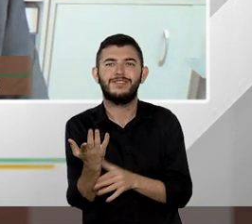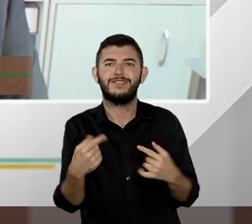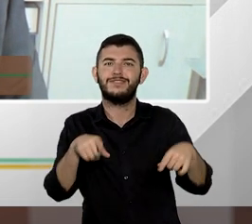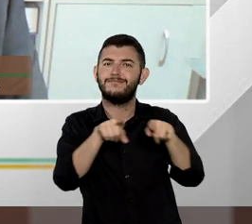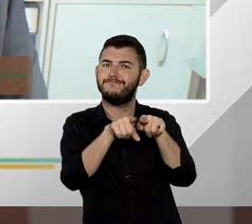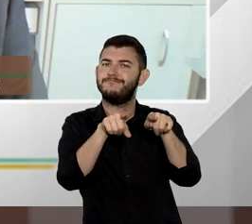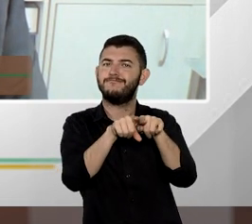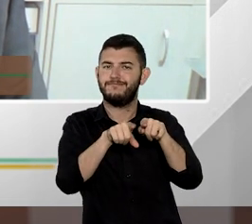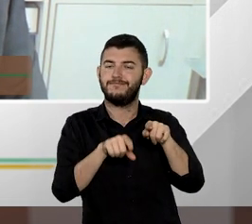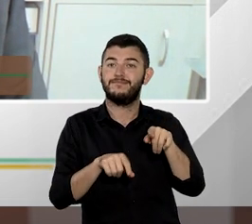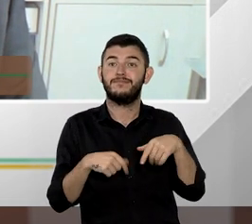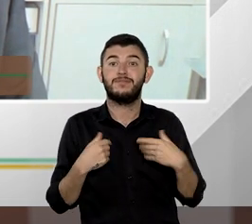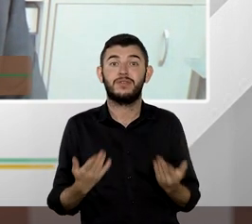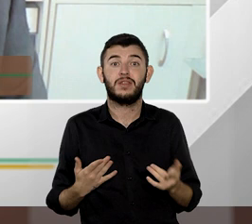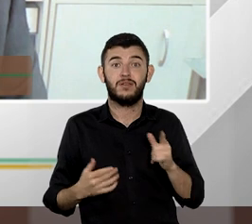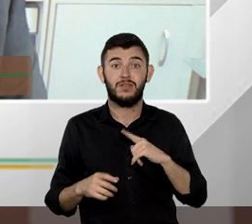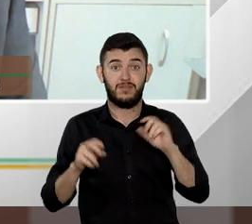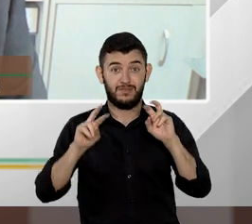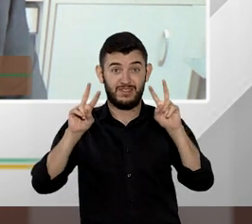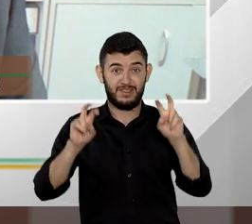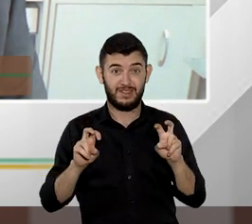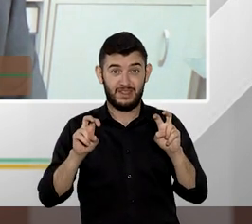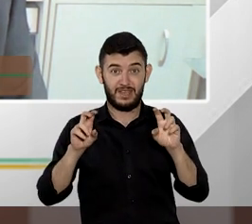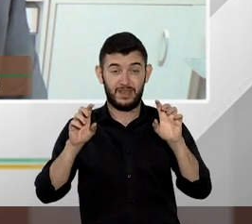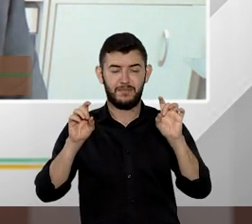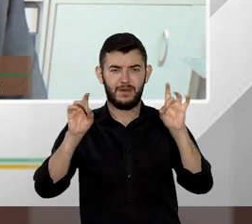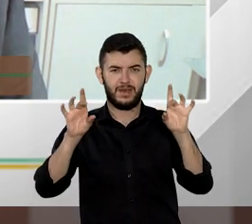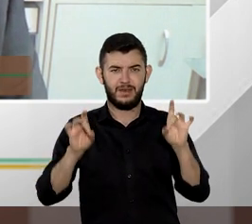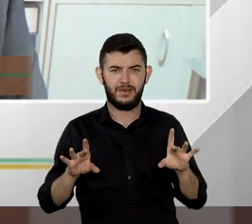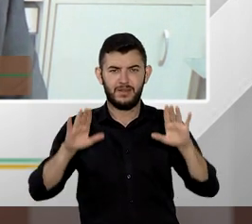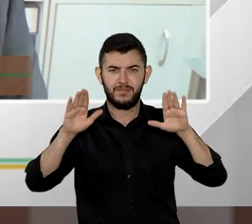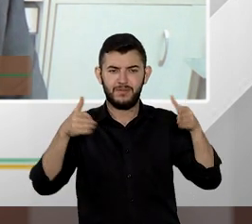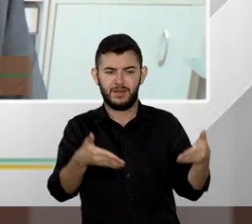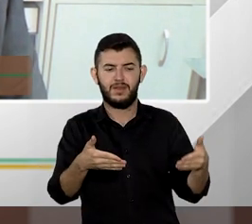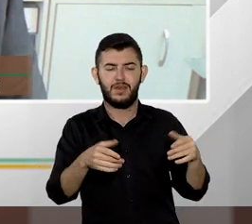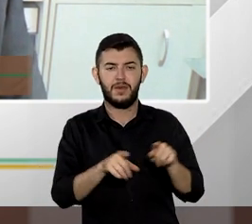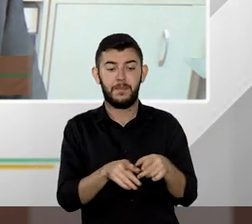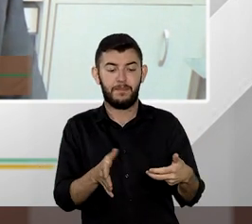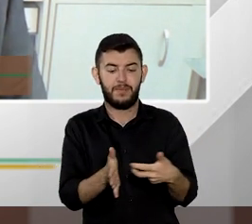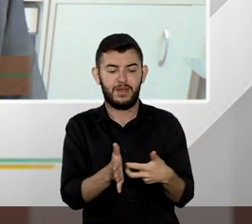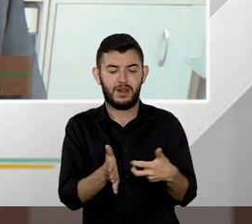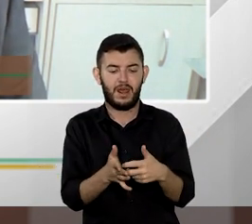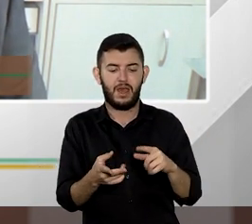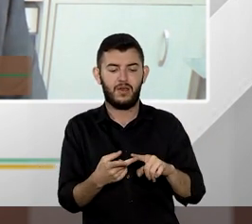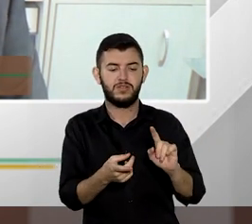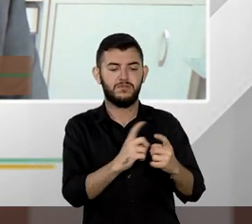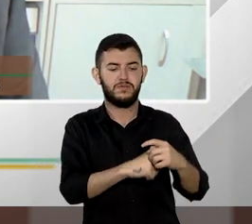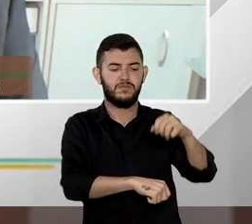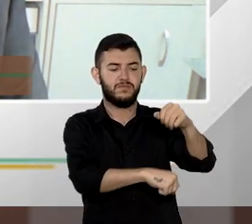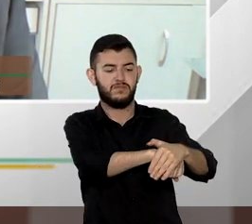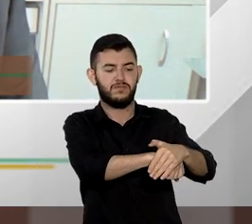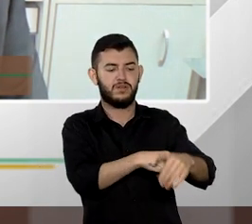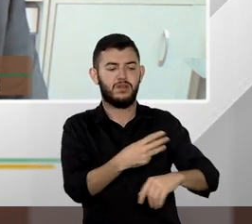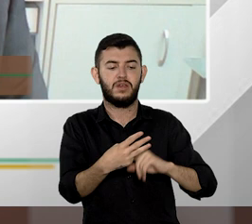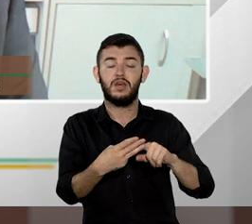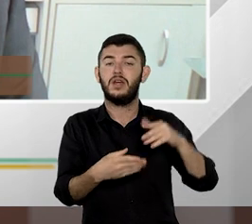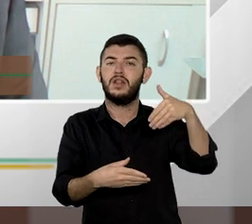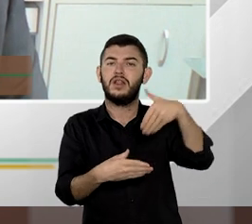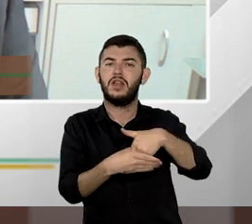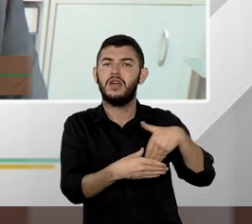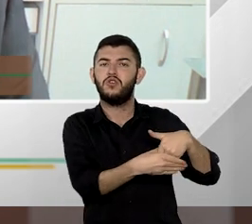temas específicos penal improbidade administrativa questões eleitorais e